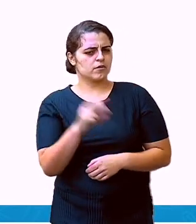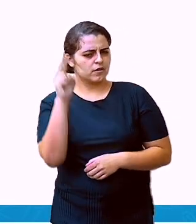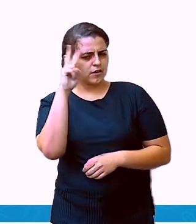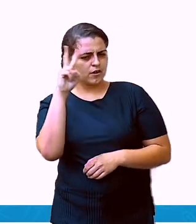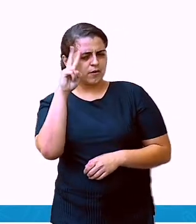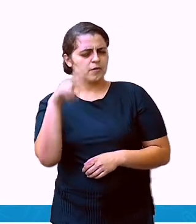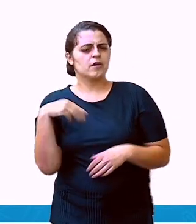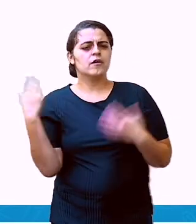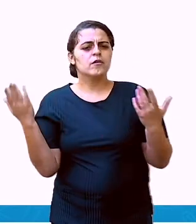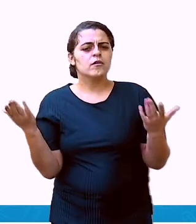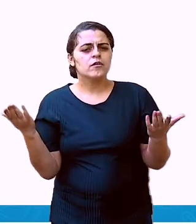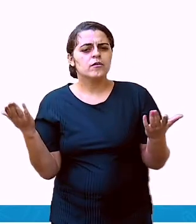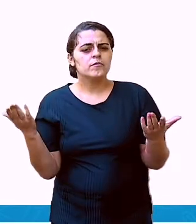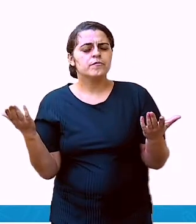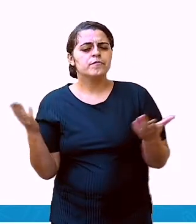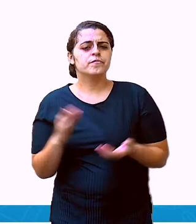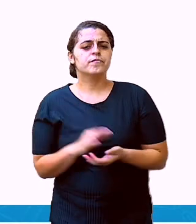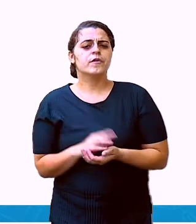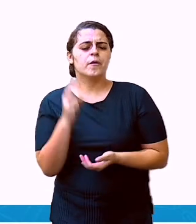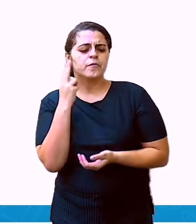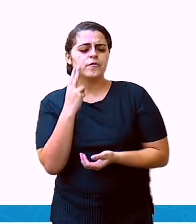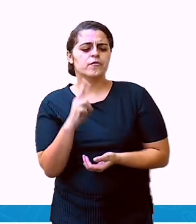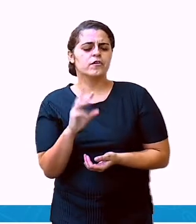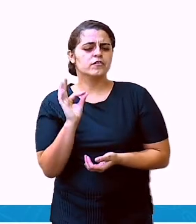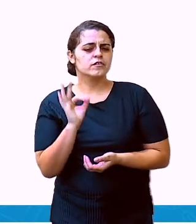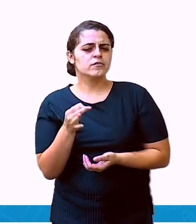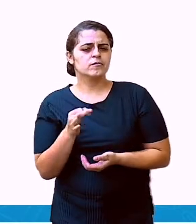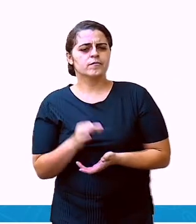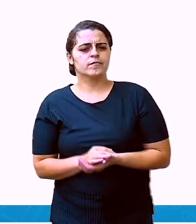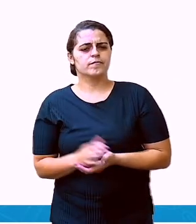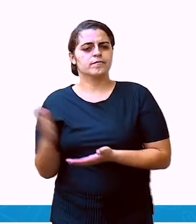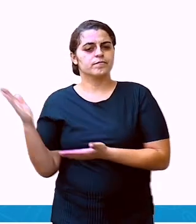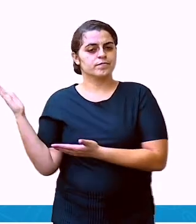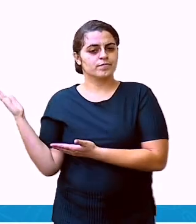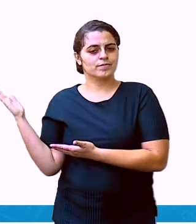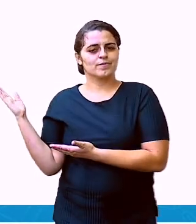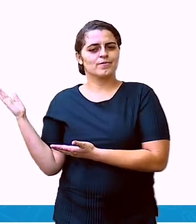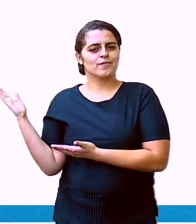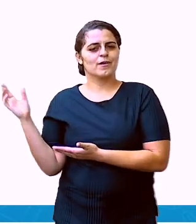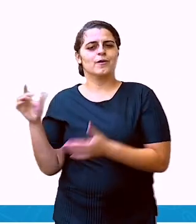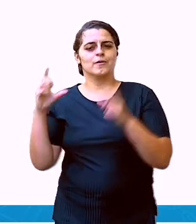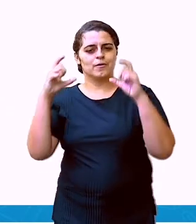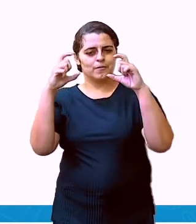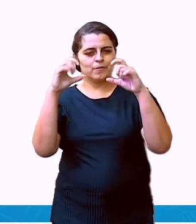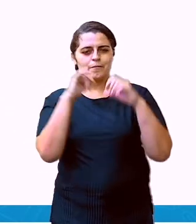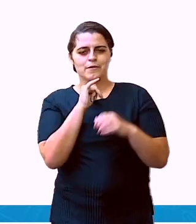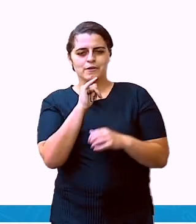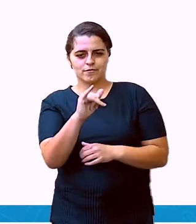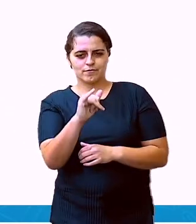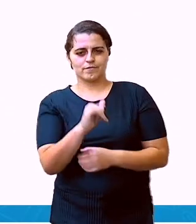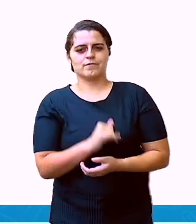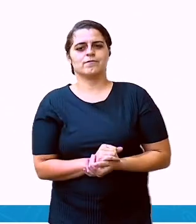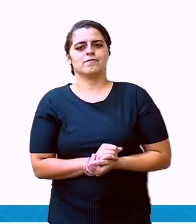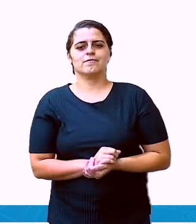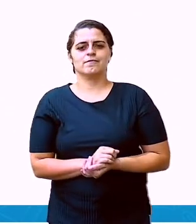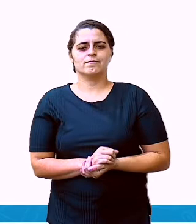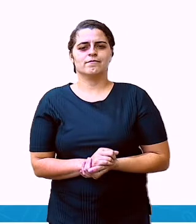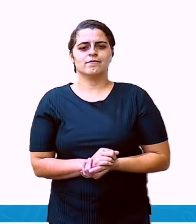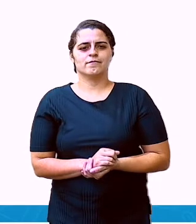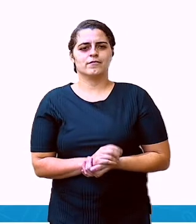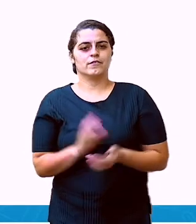Será que é o bilhete? Vamos ver se você acertou? Muito bem. É um bilhete.